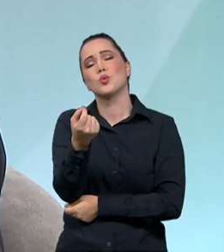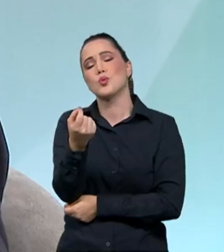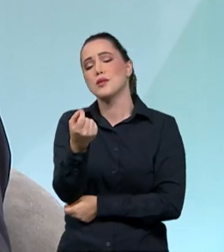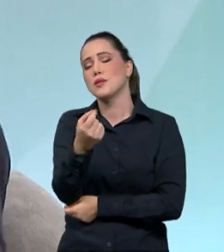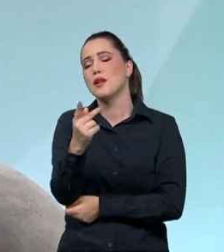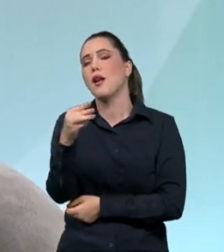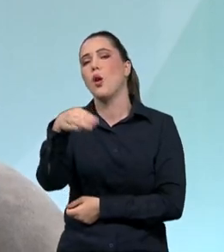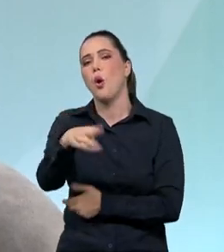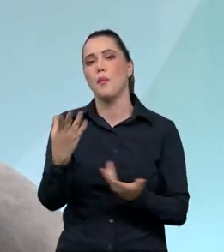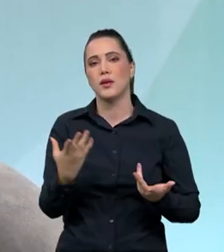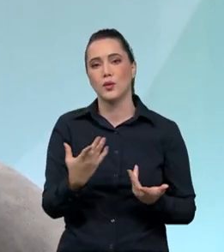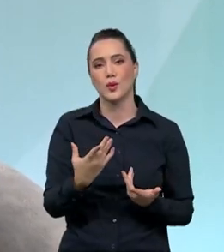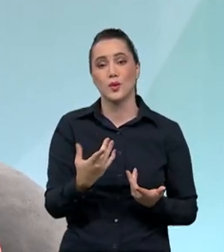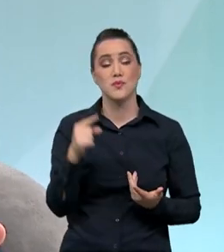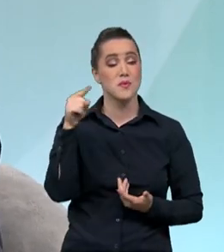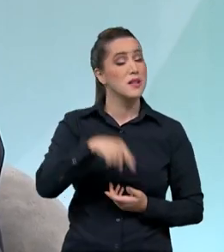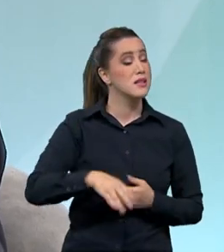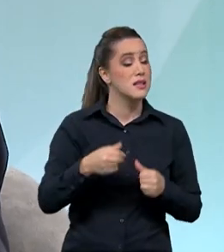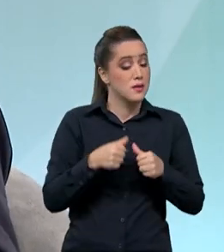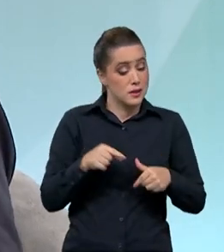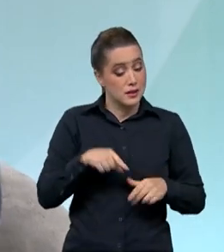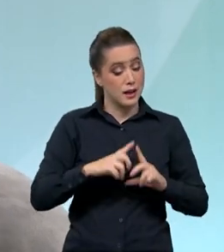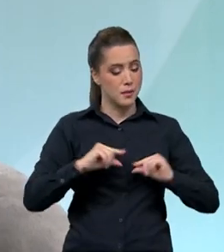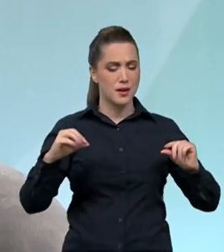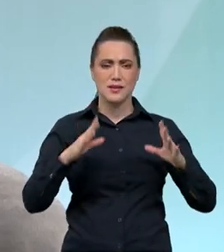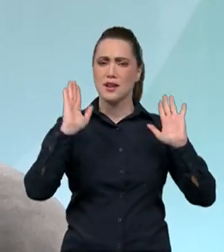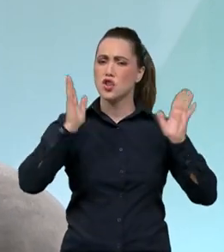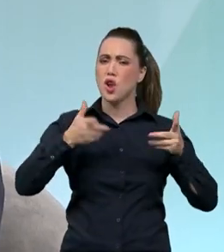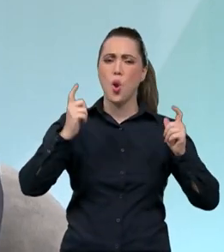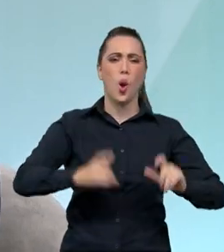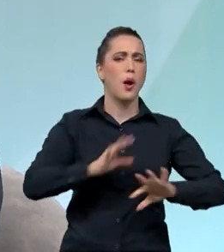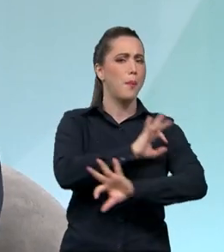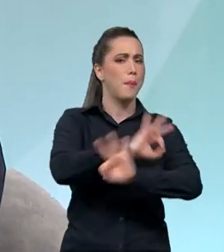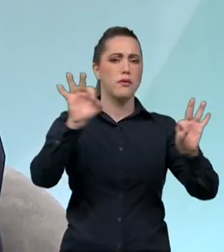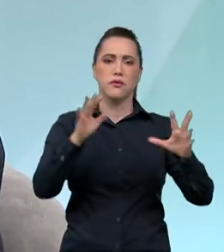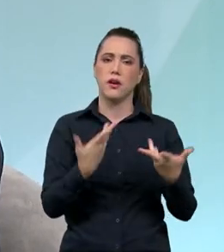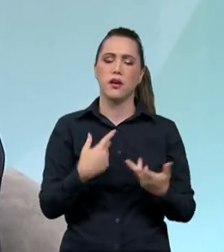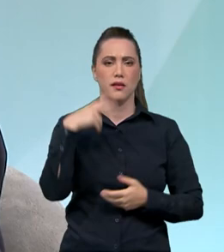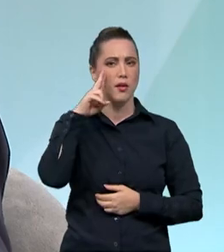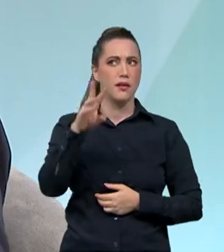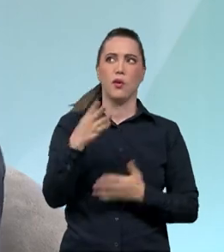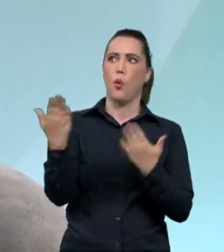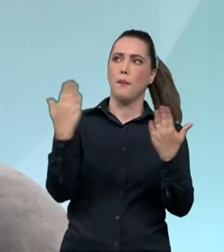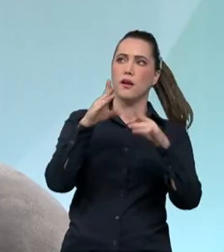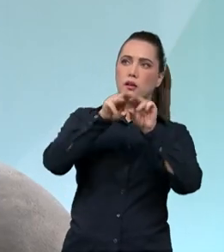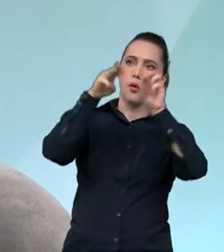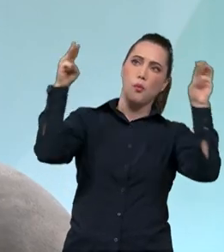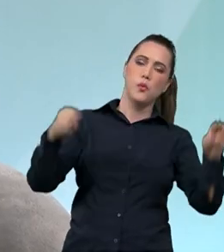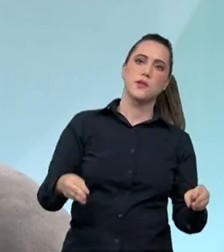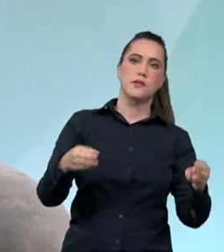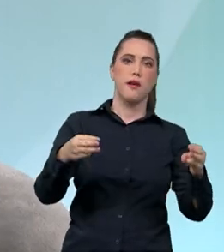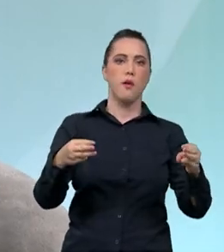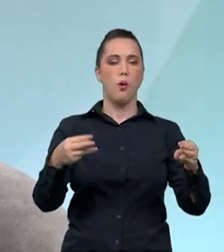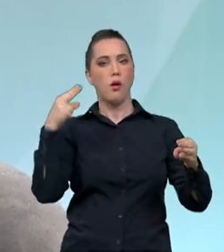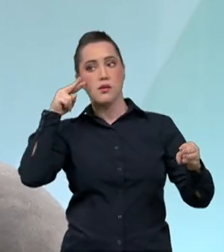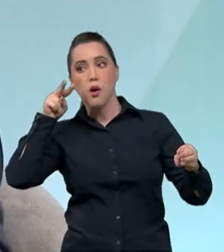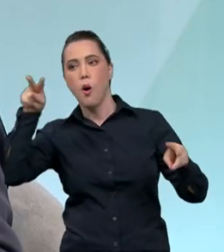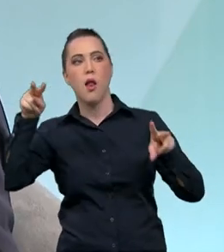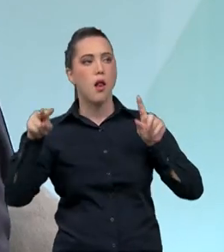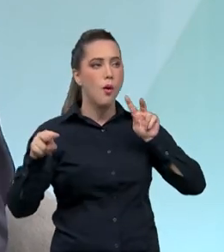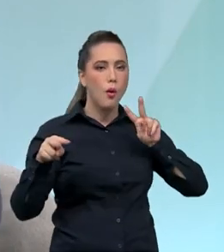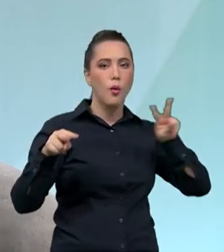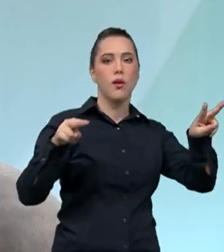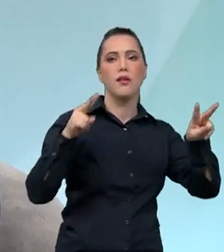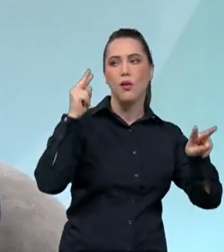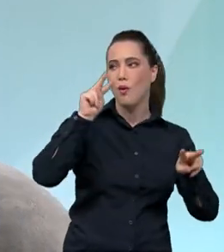desses 200 quilômetros, você já está num destino maravilhoso, nesse museu a céu aberto que é Brasília, mas nós temos aqui ao